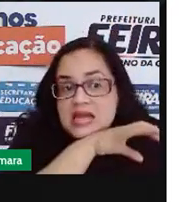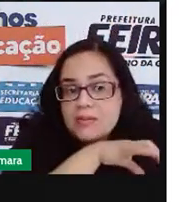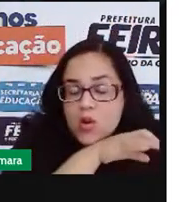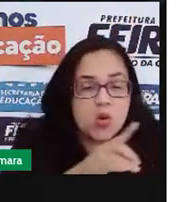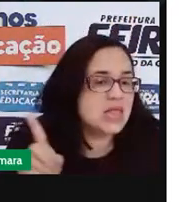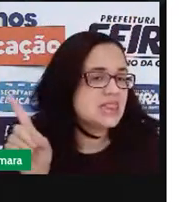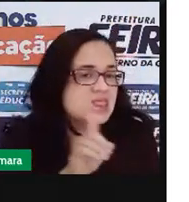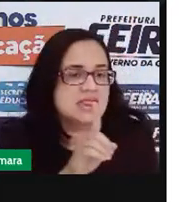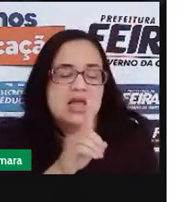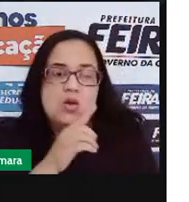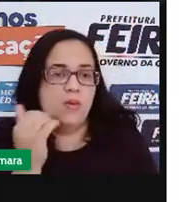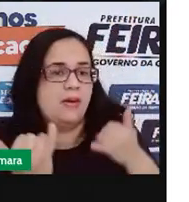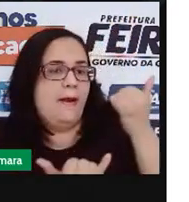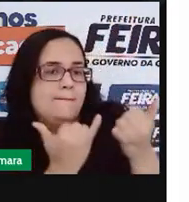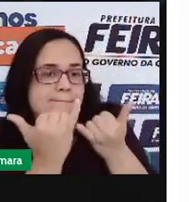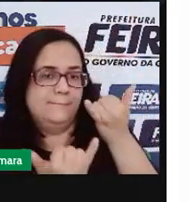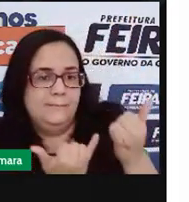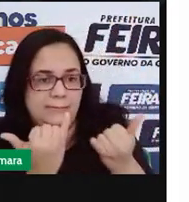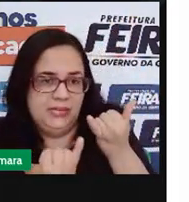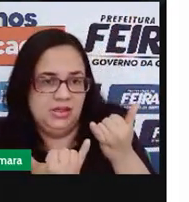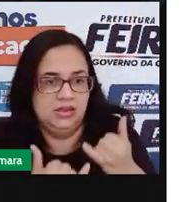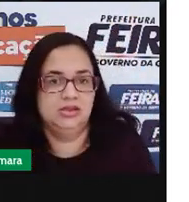não é brinquedo.